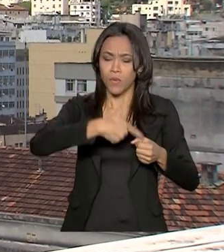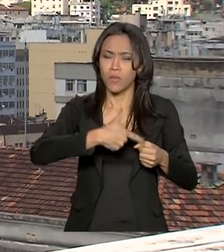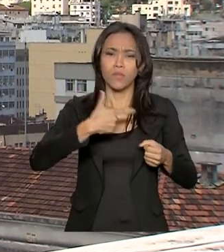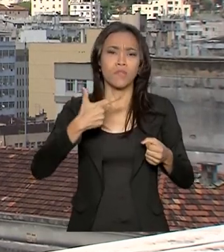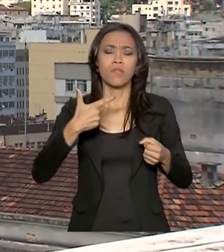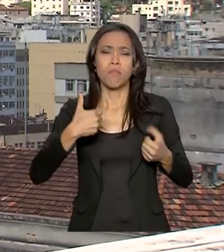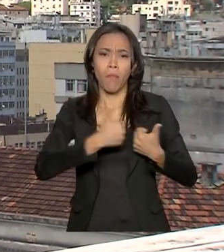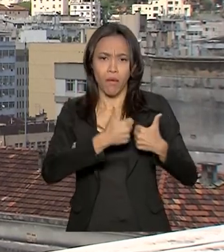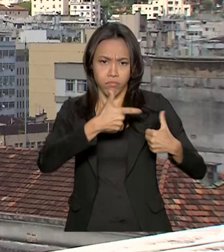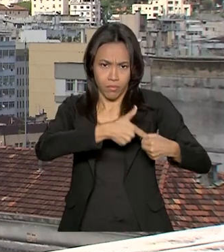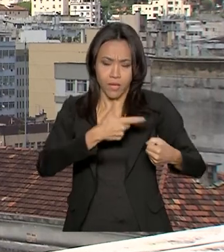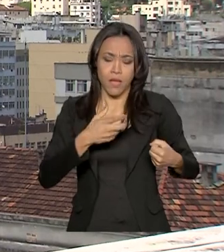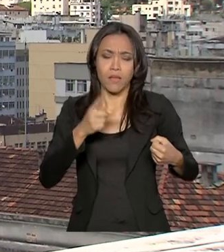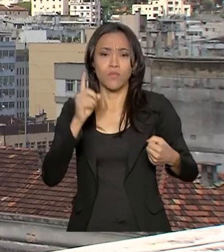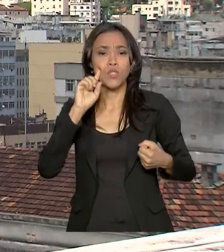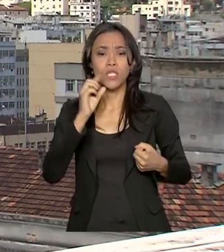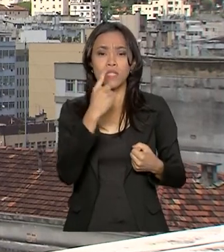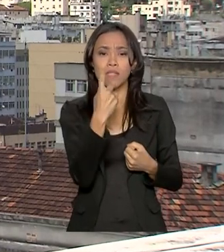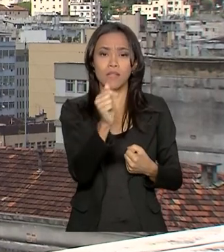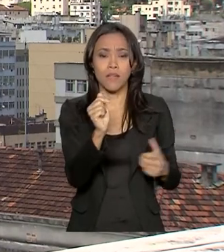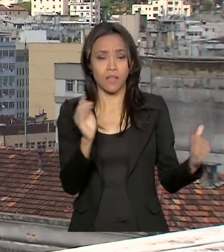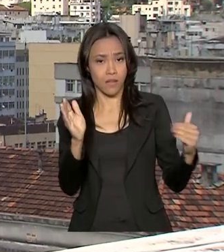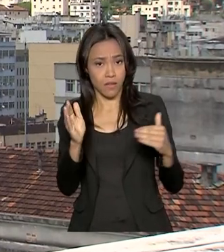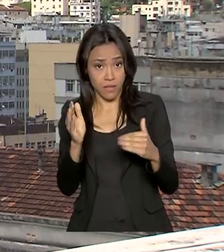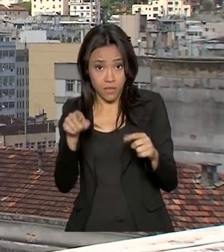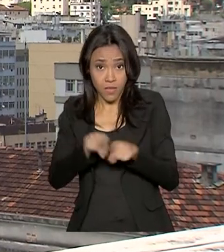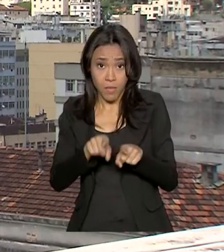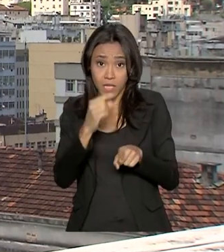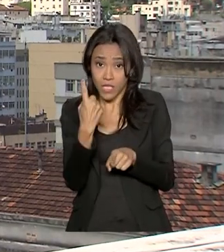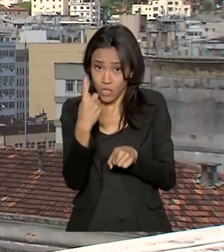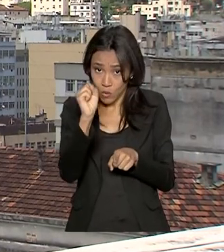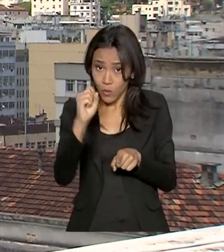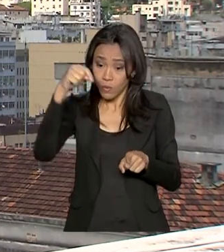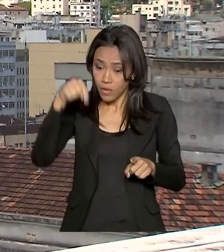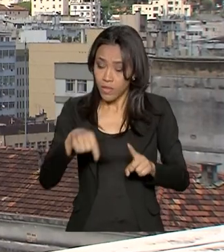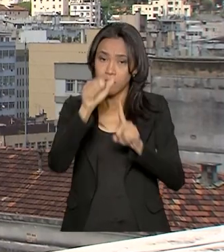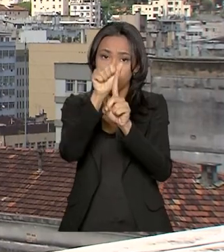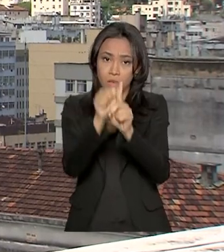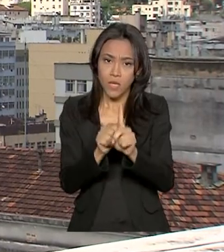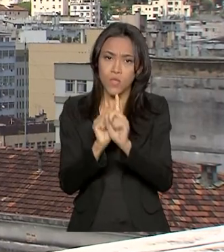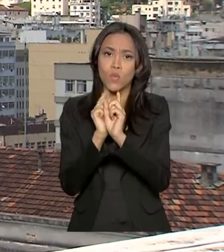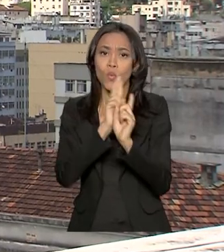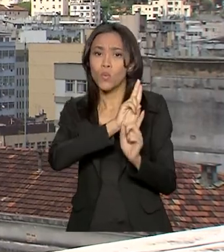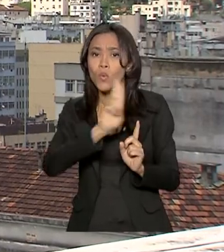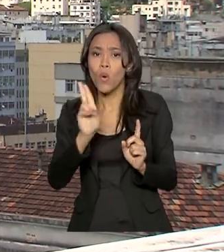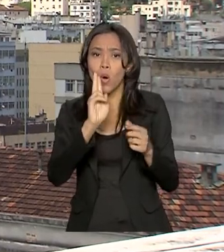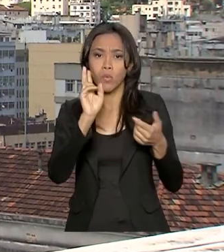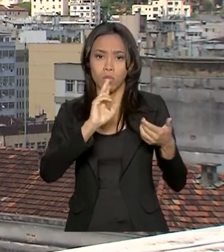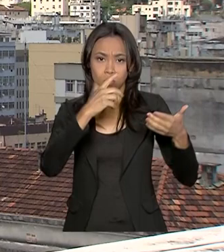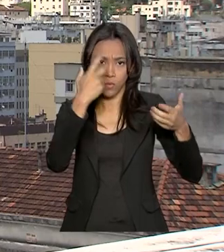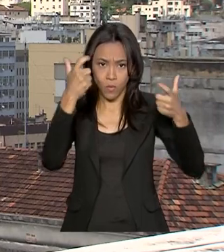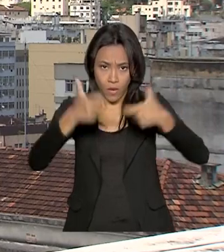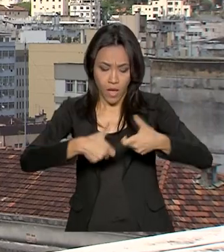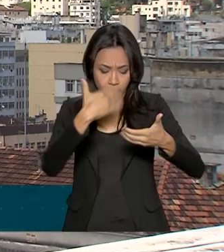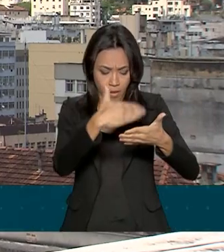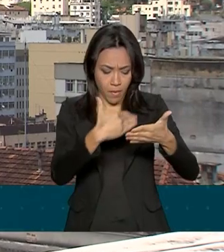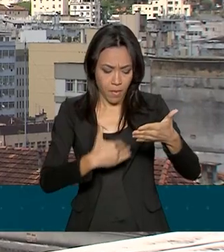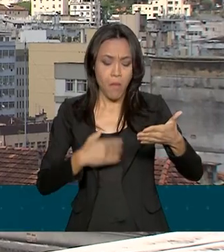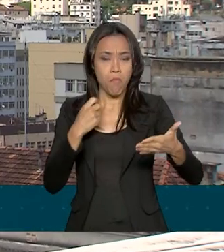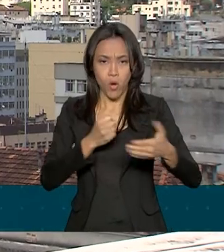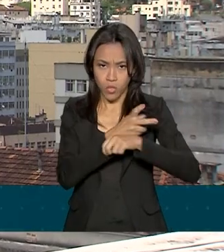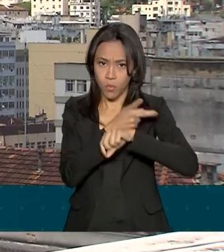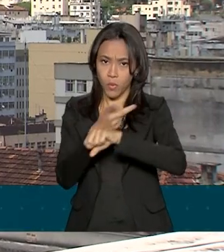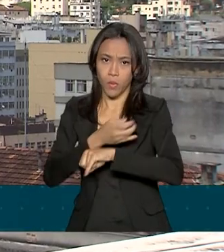atendimento será feito nos dias 17 e 18 deste mês. A relação dos locais, Renata, pode ser consultada no site da Caixa